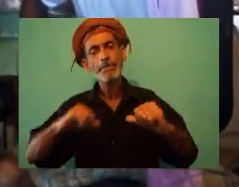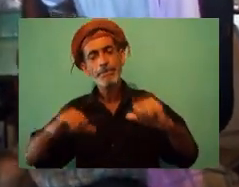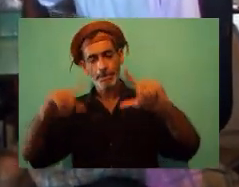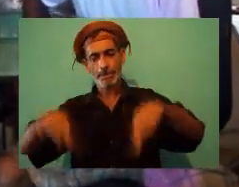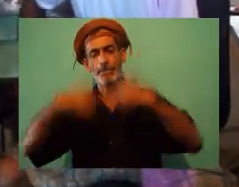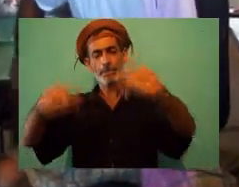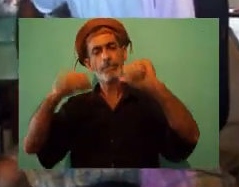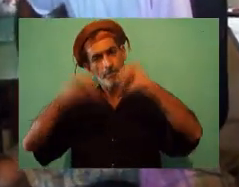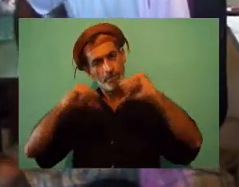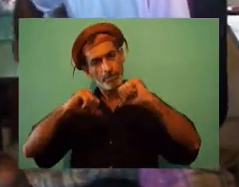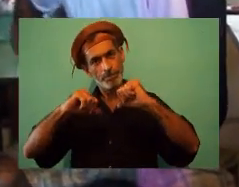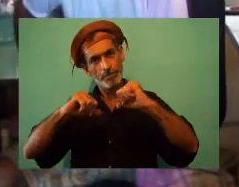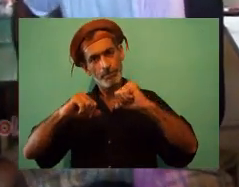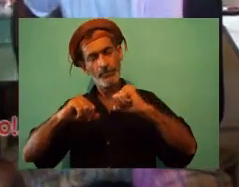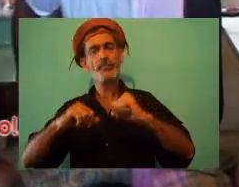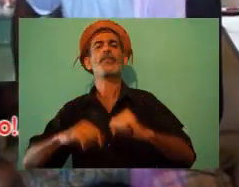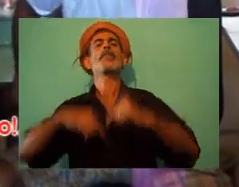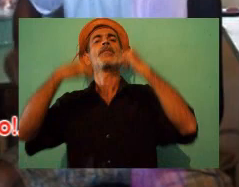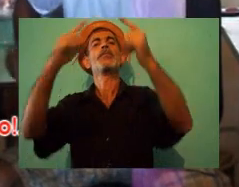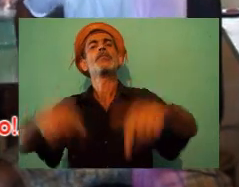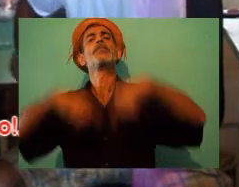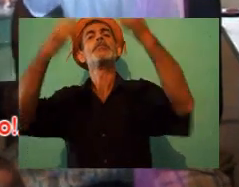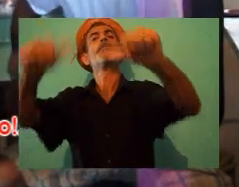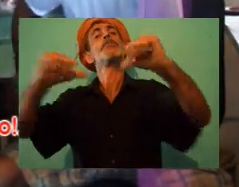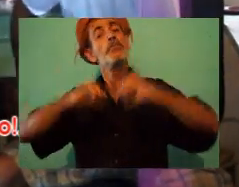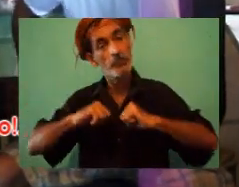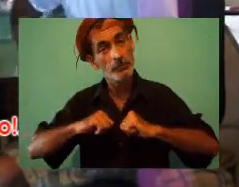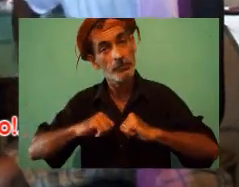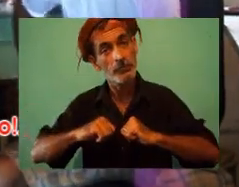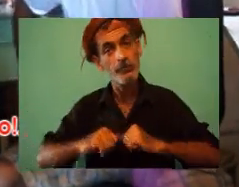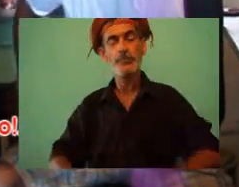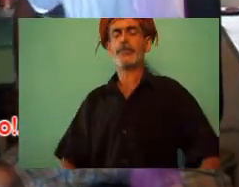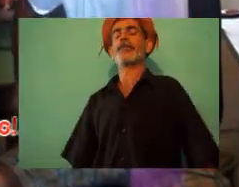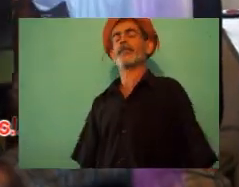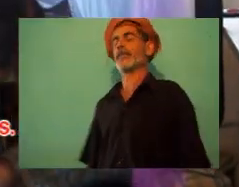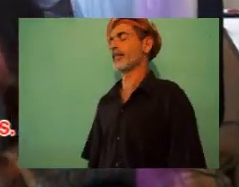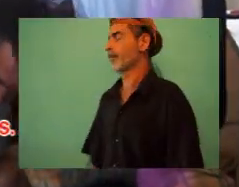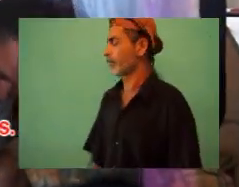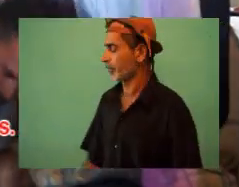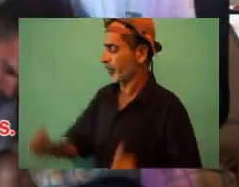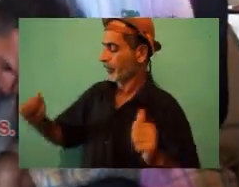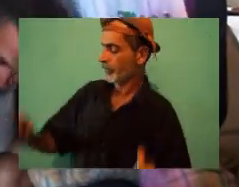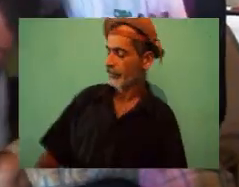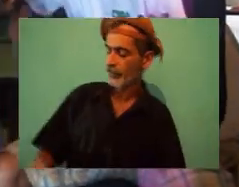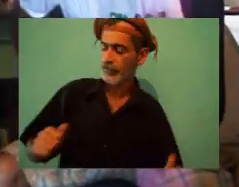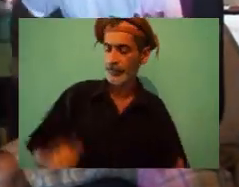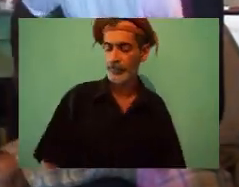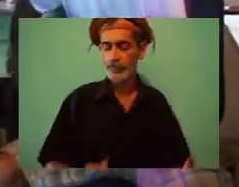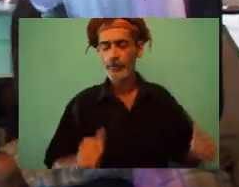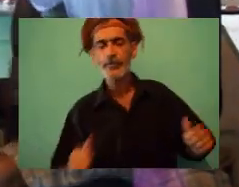Eu, eu, de novo, outra vez